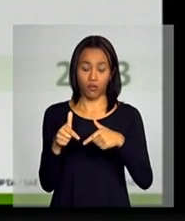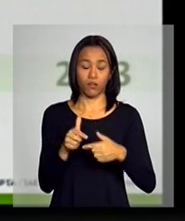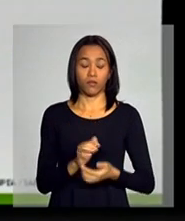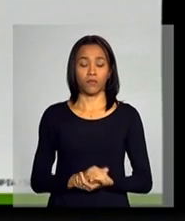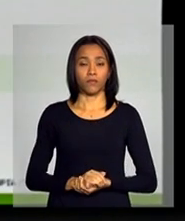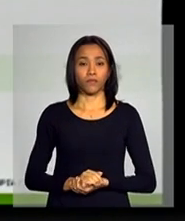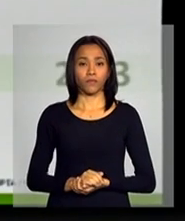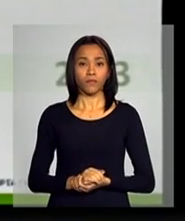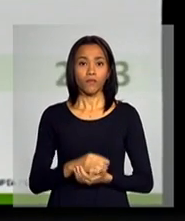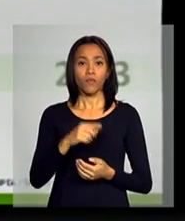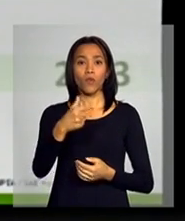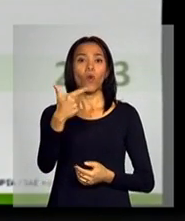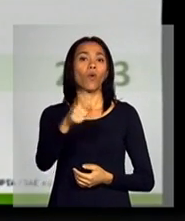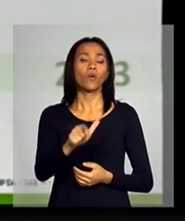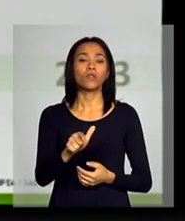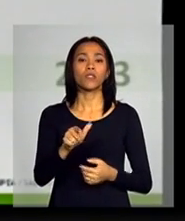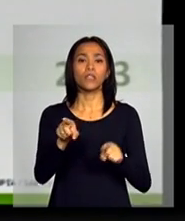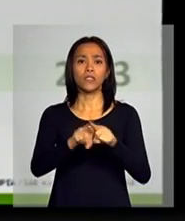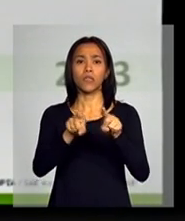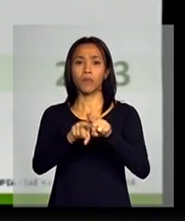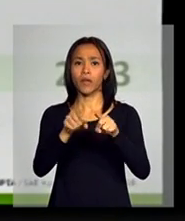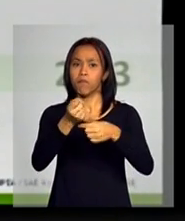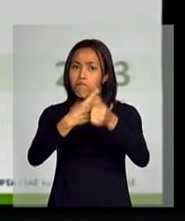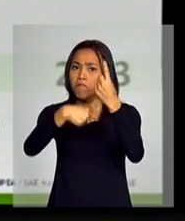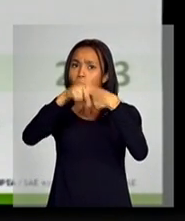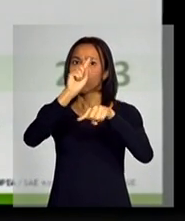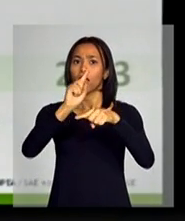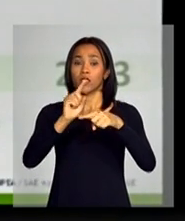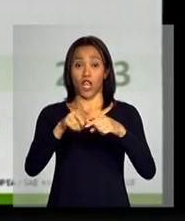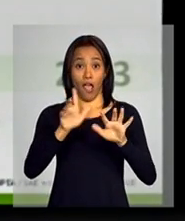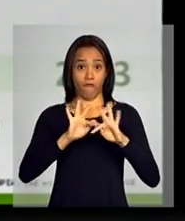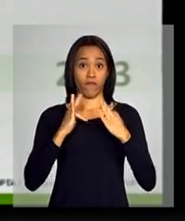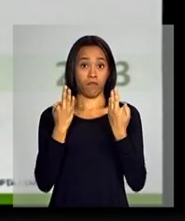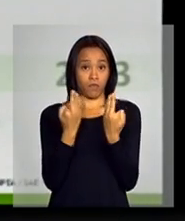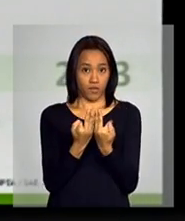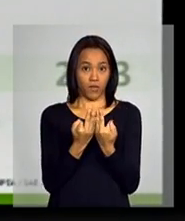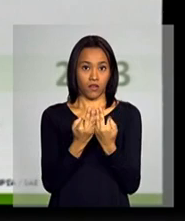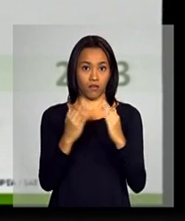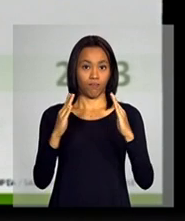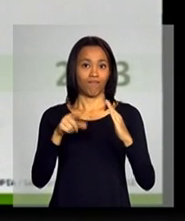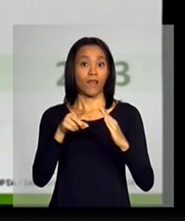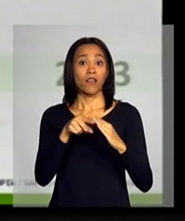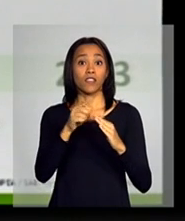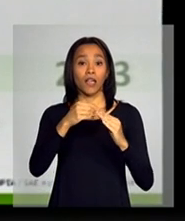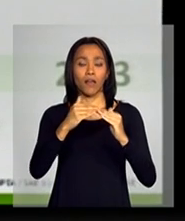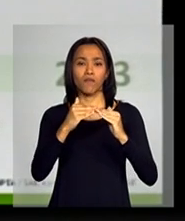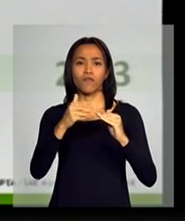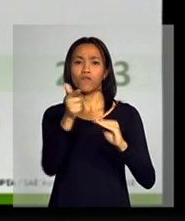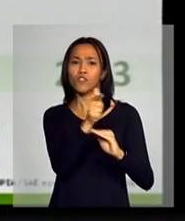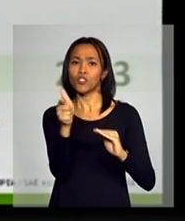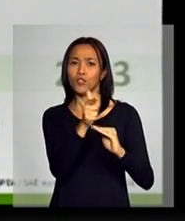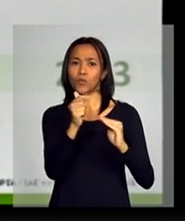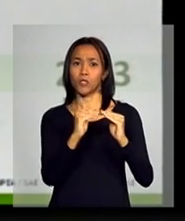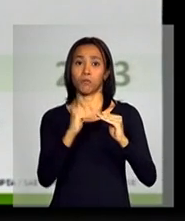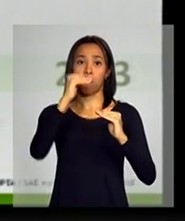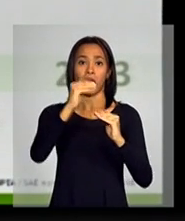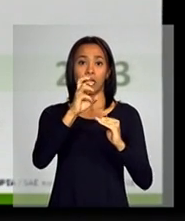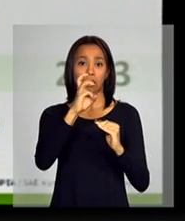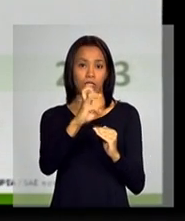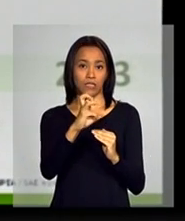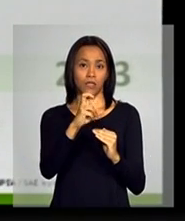mais equidade e mais prosperidade, quer dizer, a probabilidade da família cruzar, sai de 22 para 35